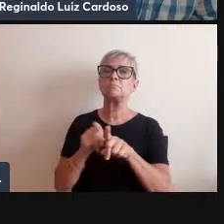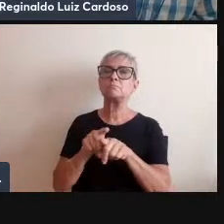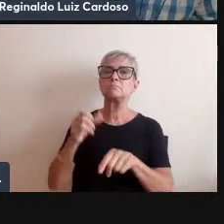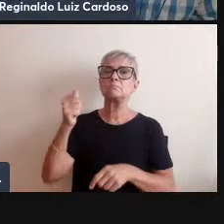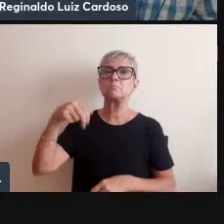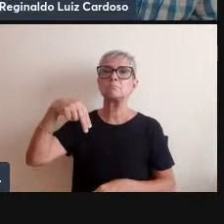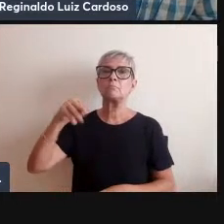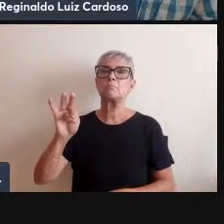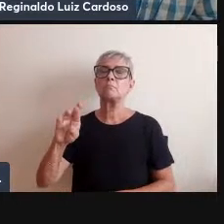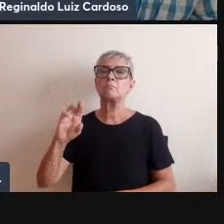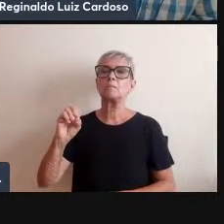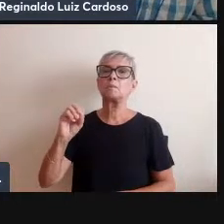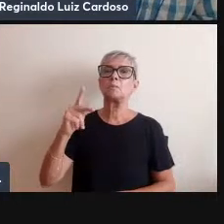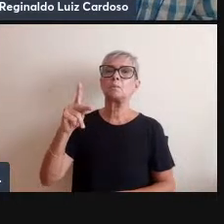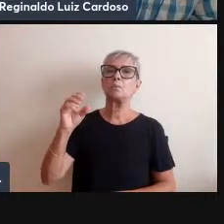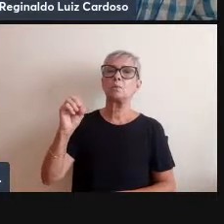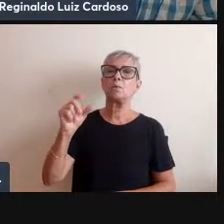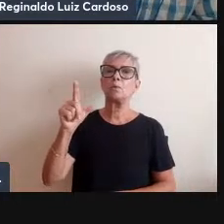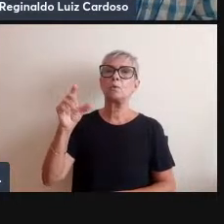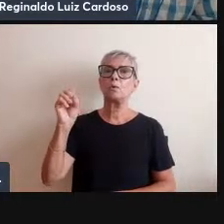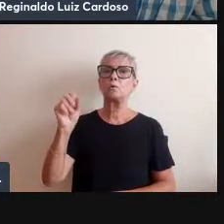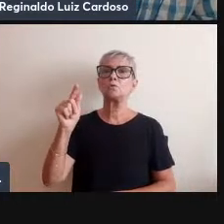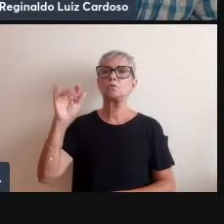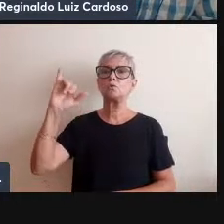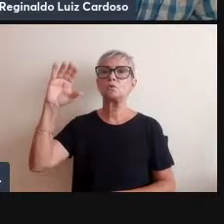como é que os